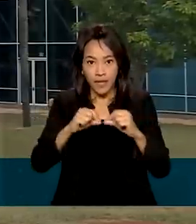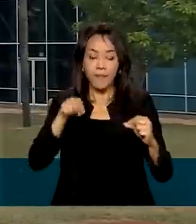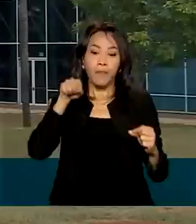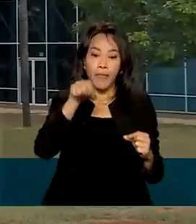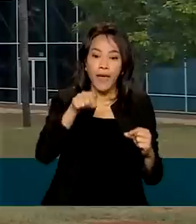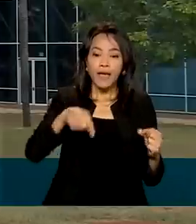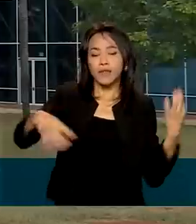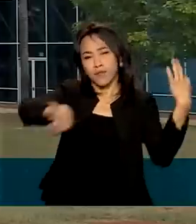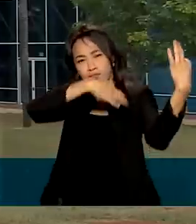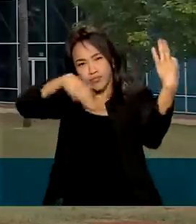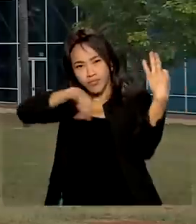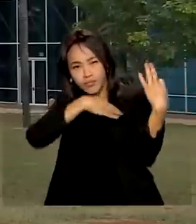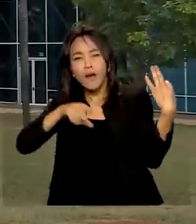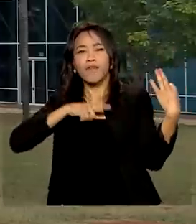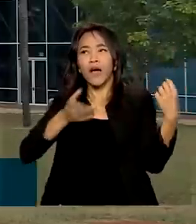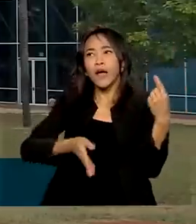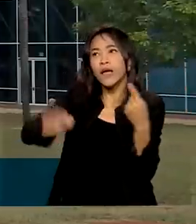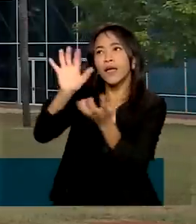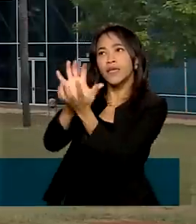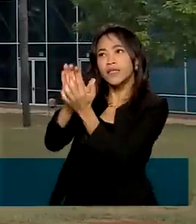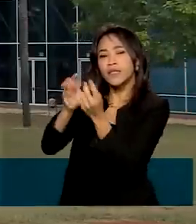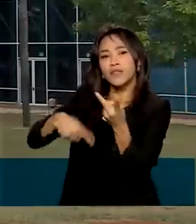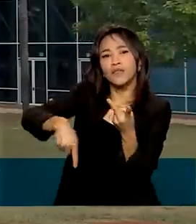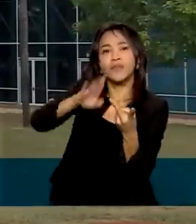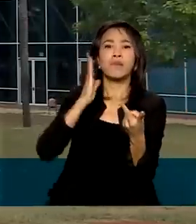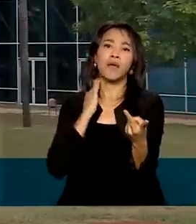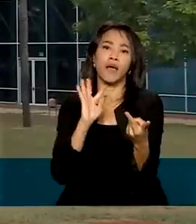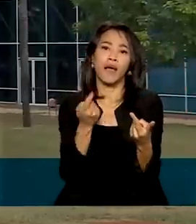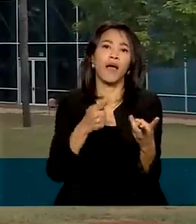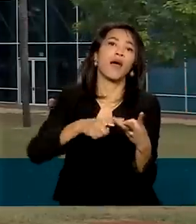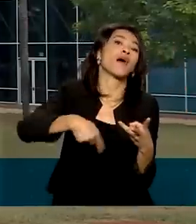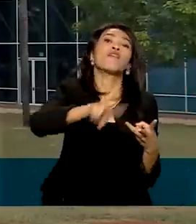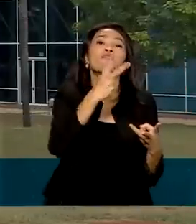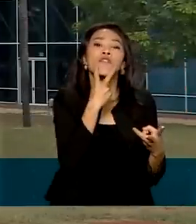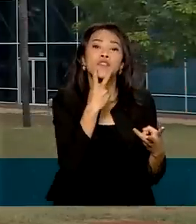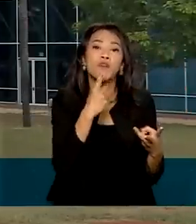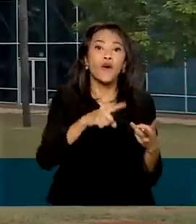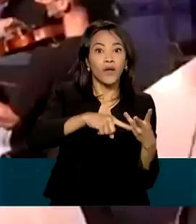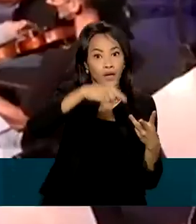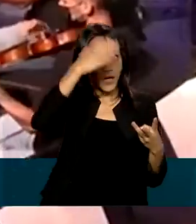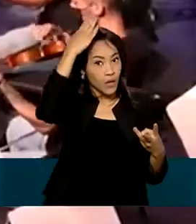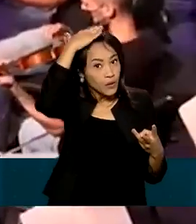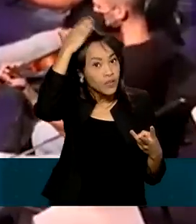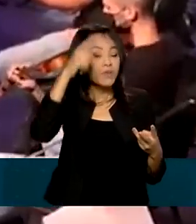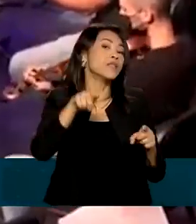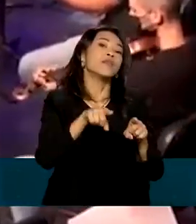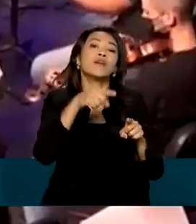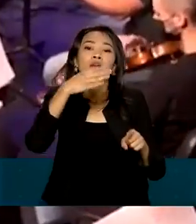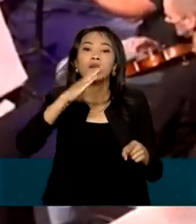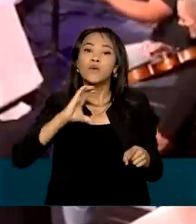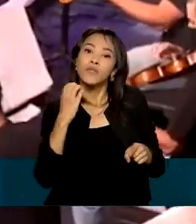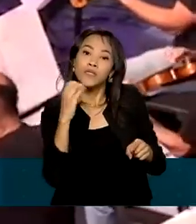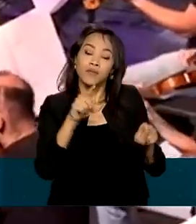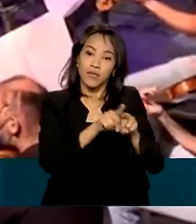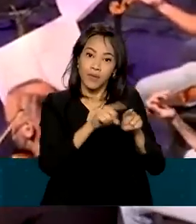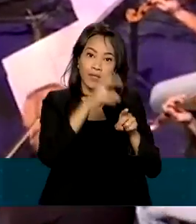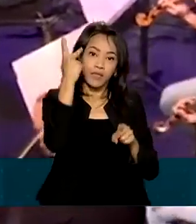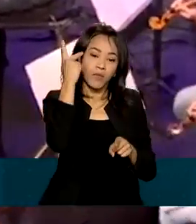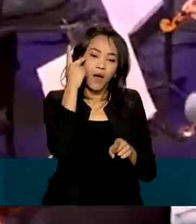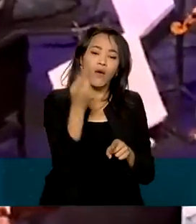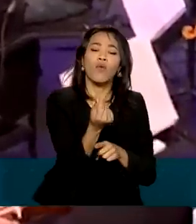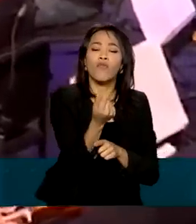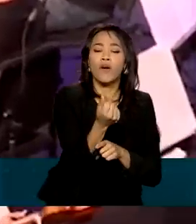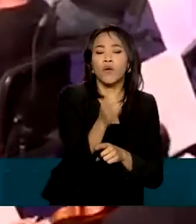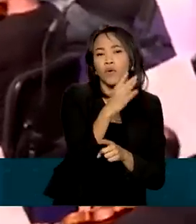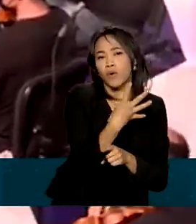orquestra vai passar ainda por Recife, Belo Horizonte, Vitória, Curitiba e São Paulo. Os ingressos custam de 40